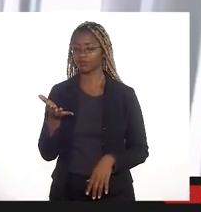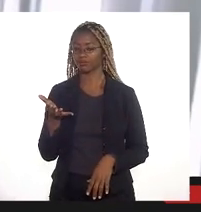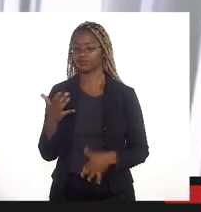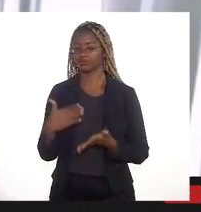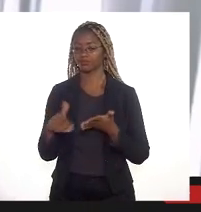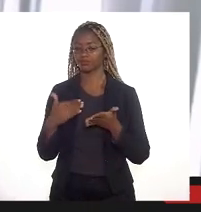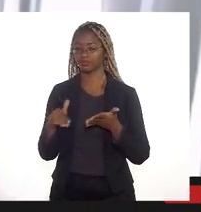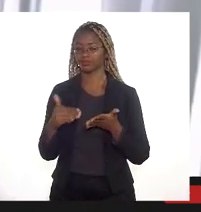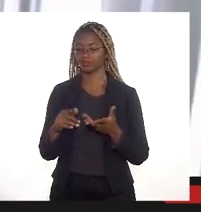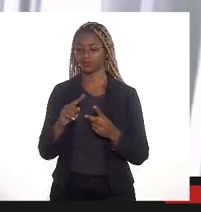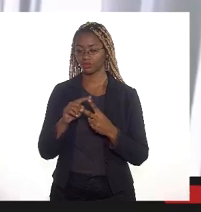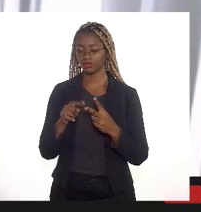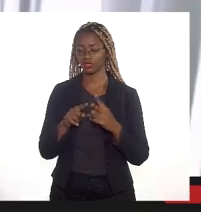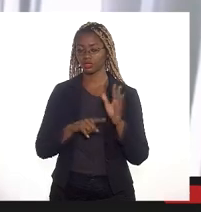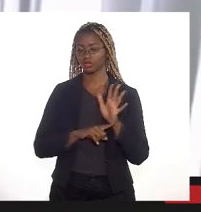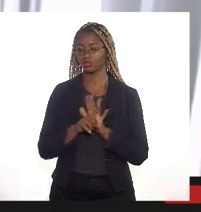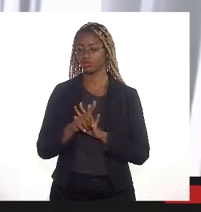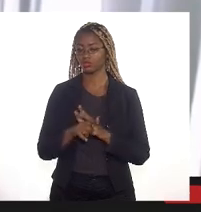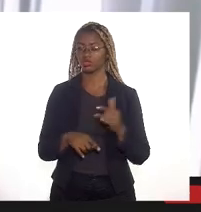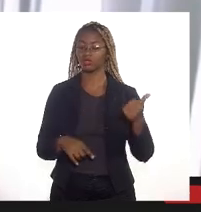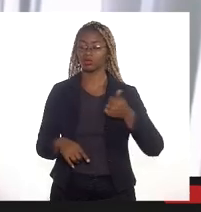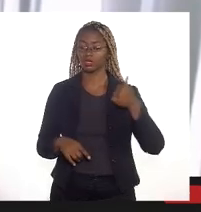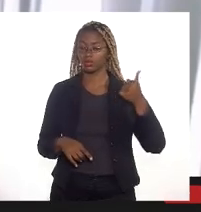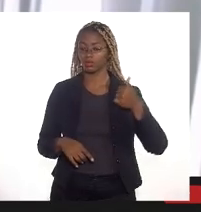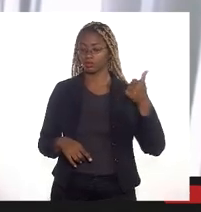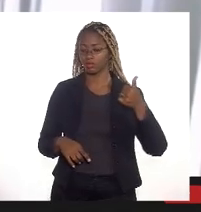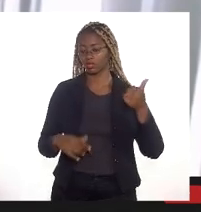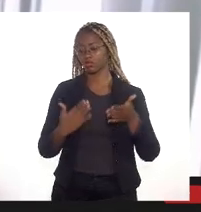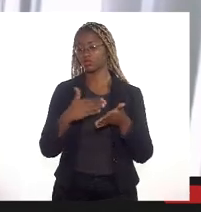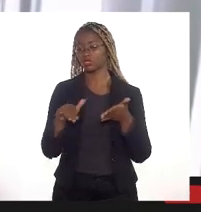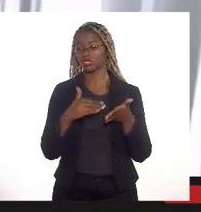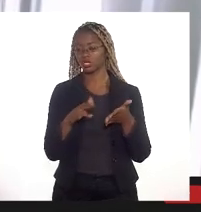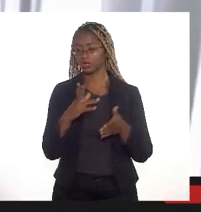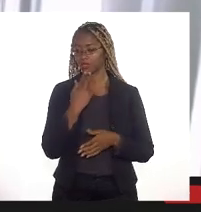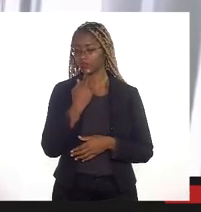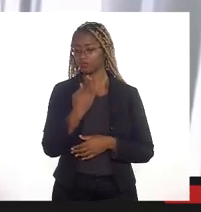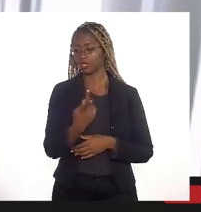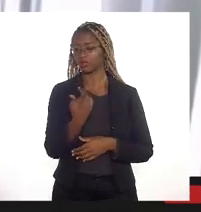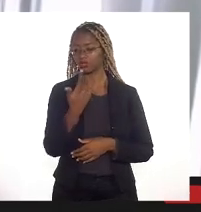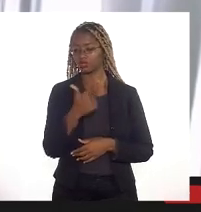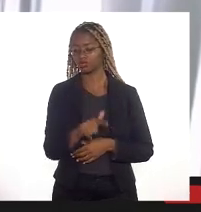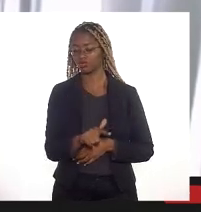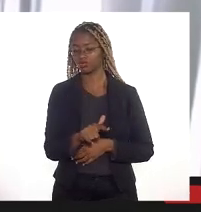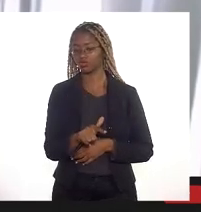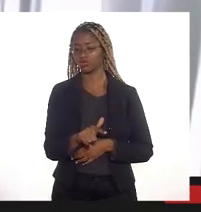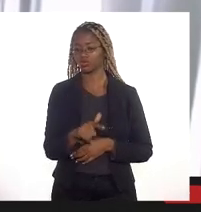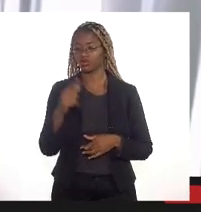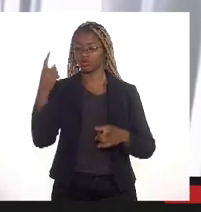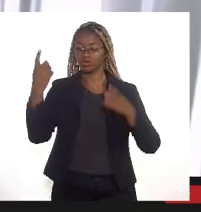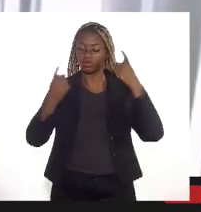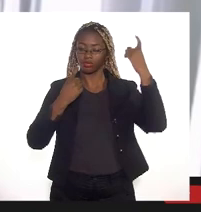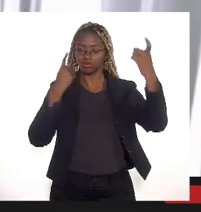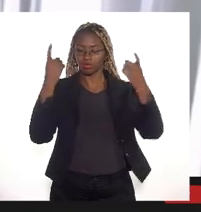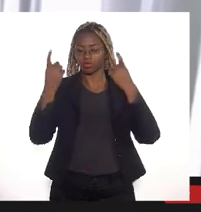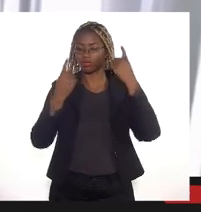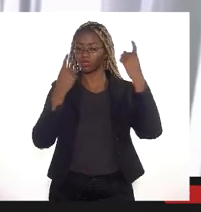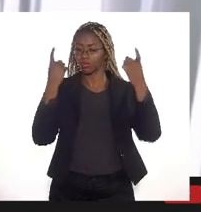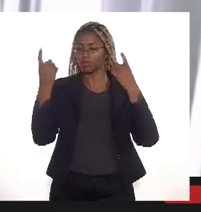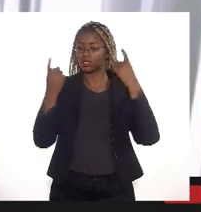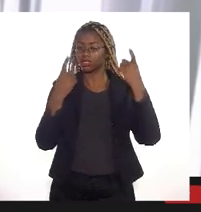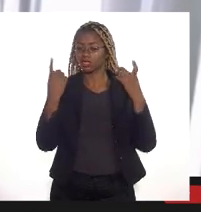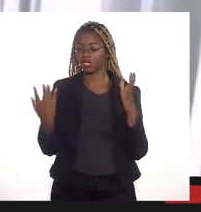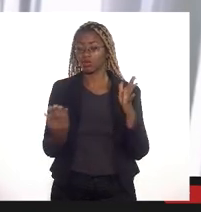secretário uma ou duas questões primeiro o secretário mencionou mais uma vez sobre a preocupação em